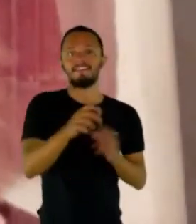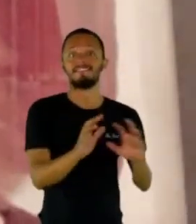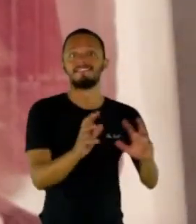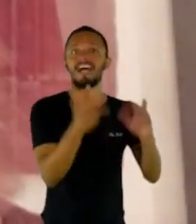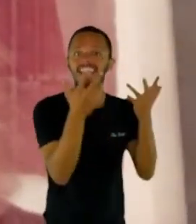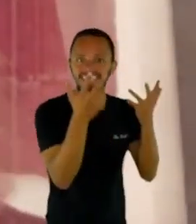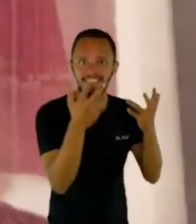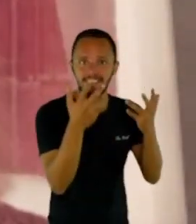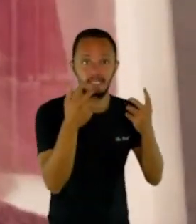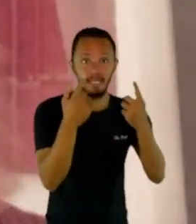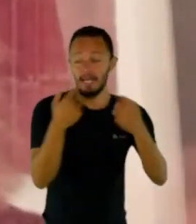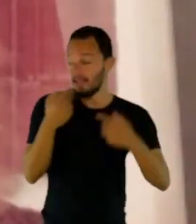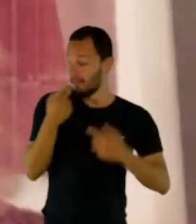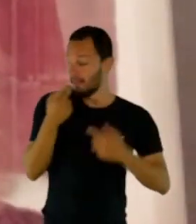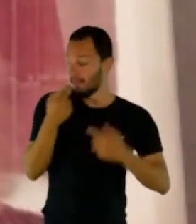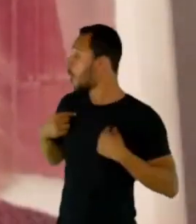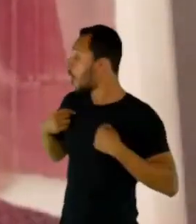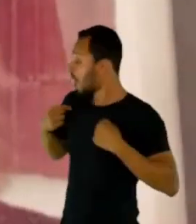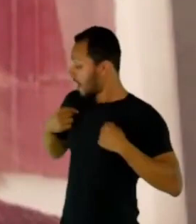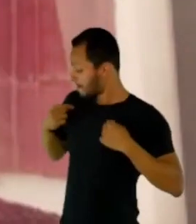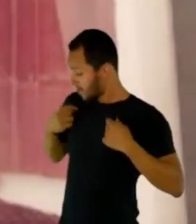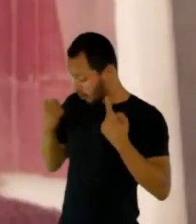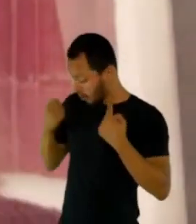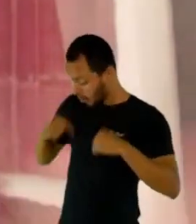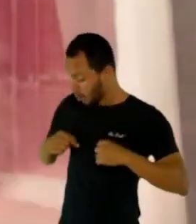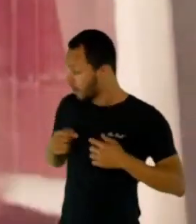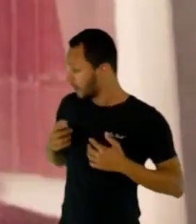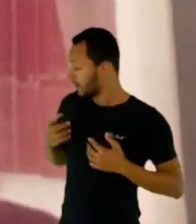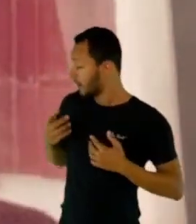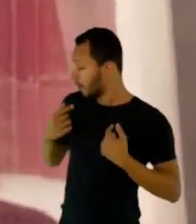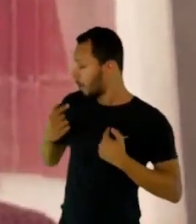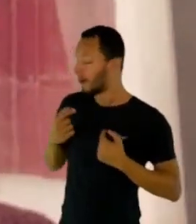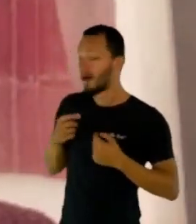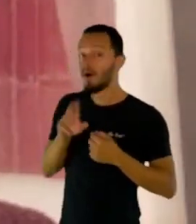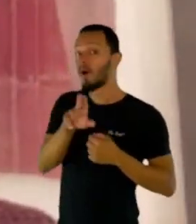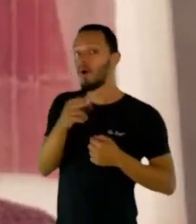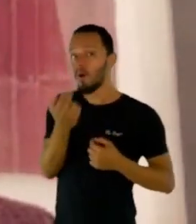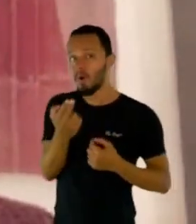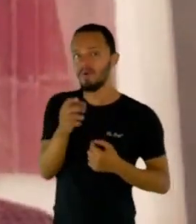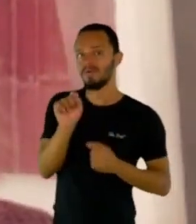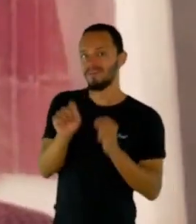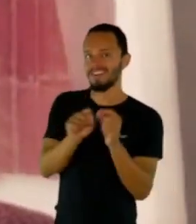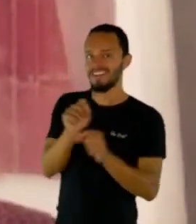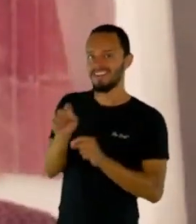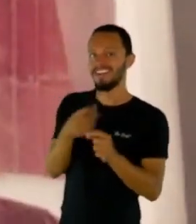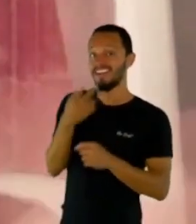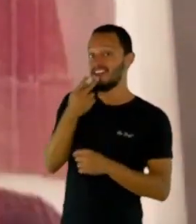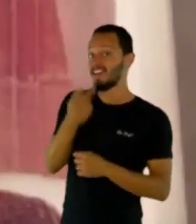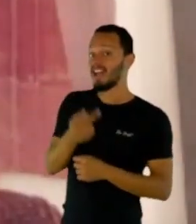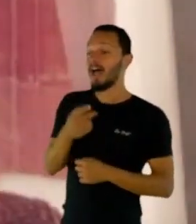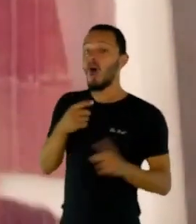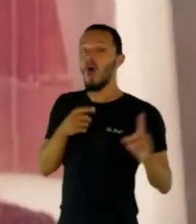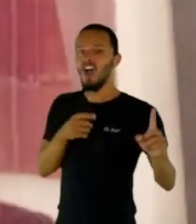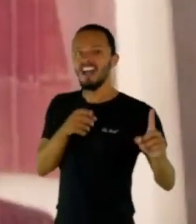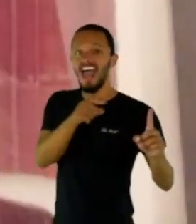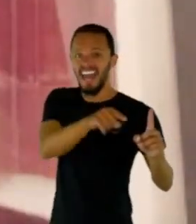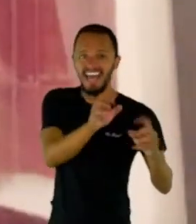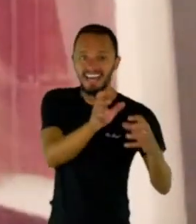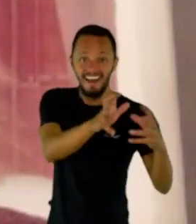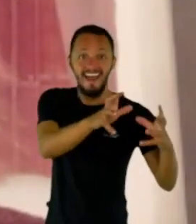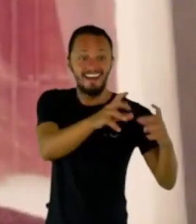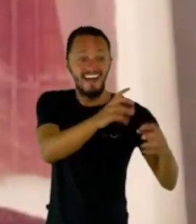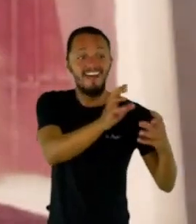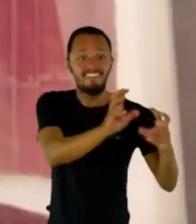maravilhosa, porque o meu ex-namorado vai estar lá. E ela começava a me pedir dicas de roupa, para ela poder encontrar com o ex e fazer